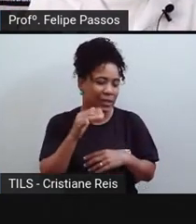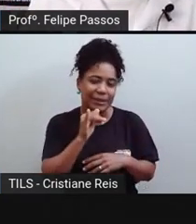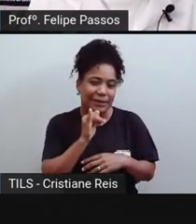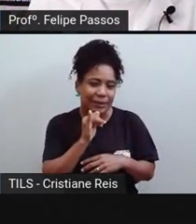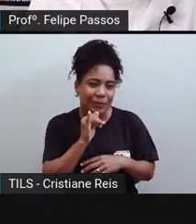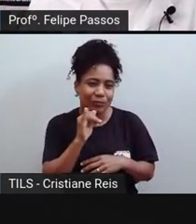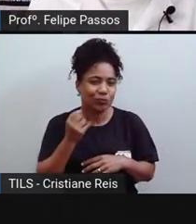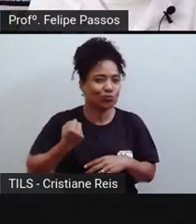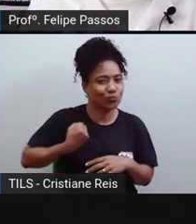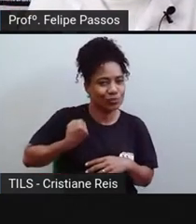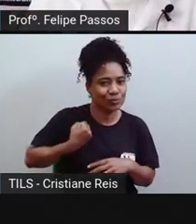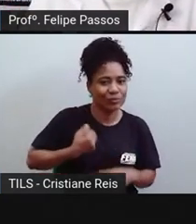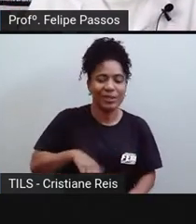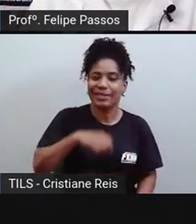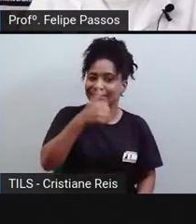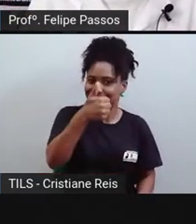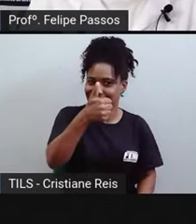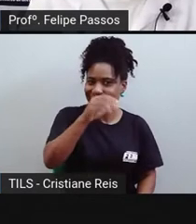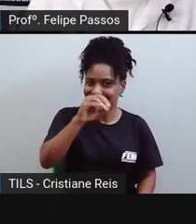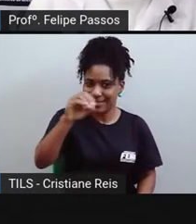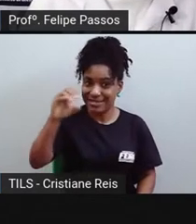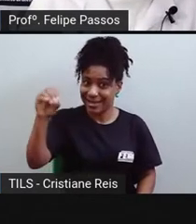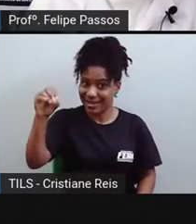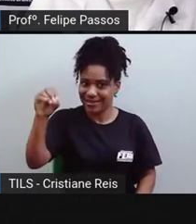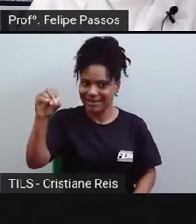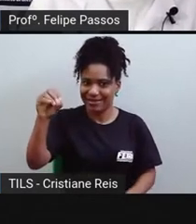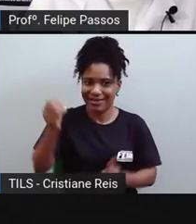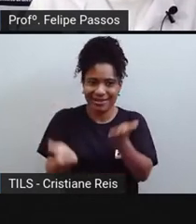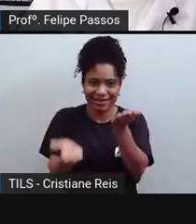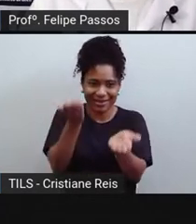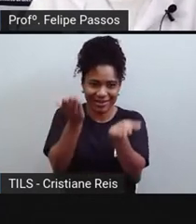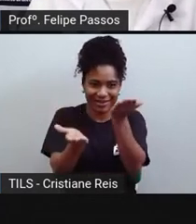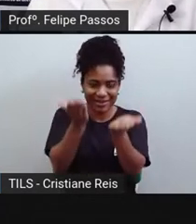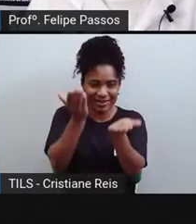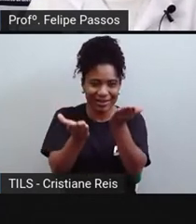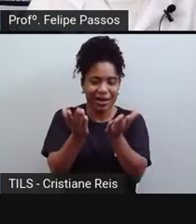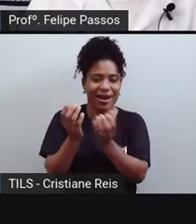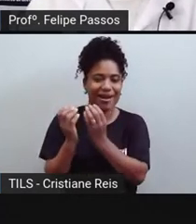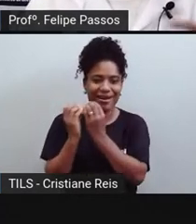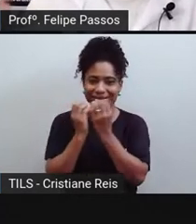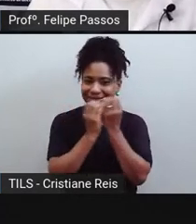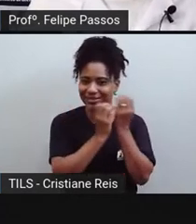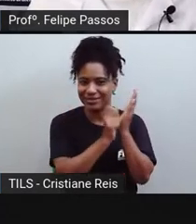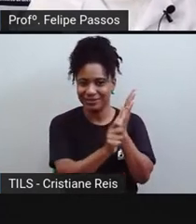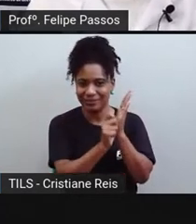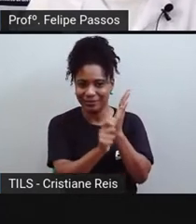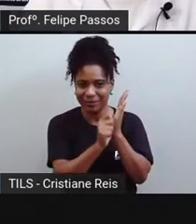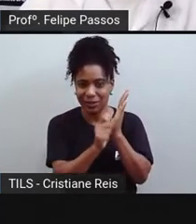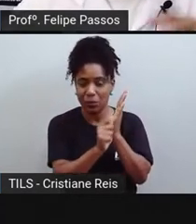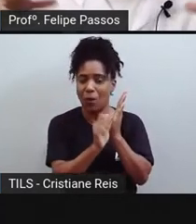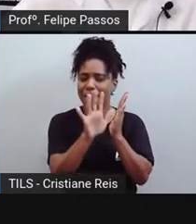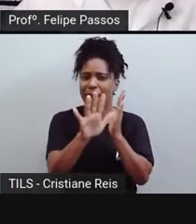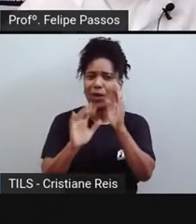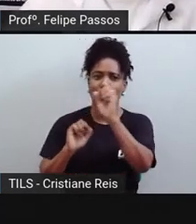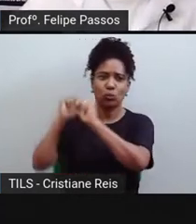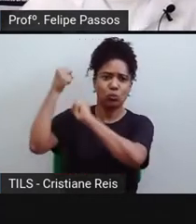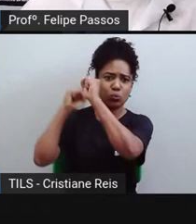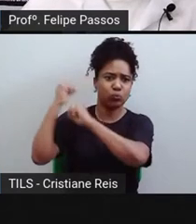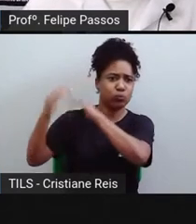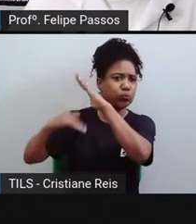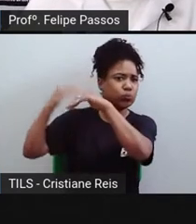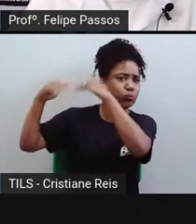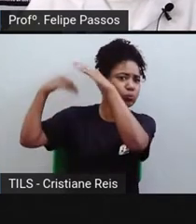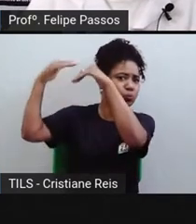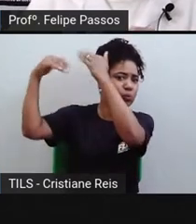gente? 100 quilos de milho em um moinho por dia, agora, com a Revolução Industrial, que você pode ter um